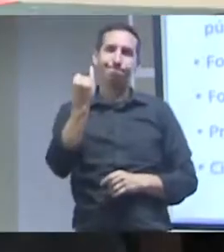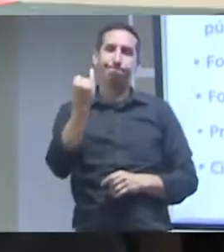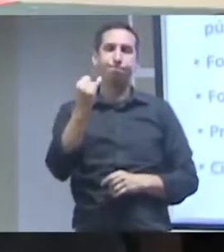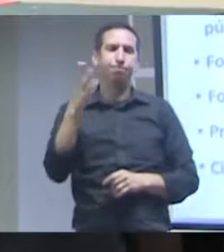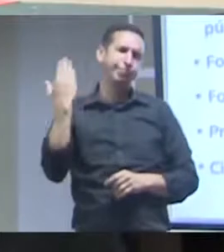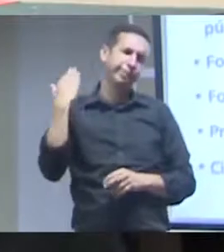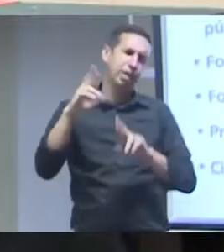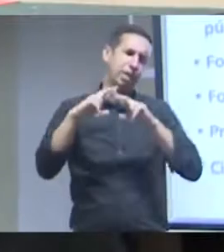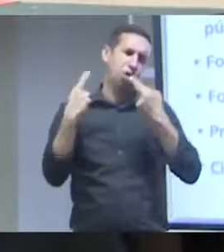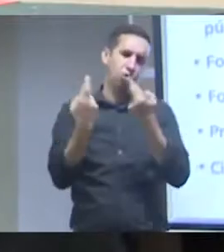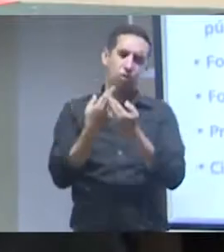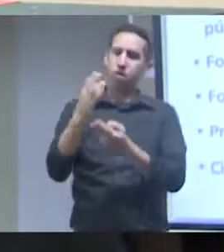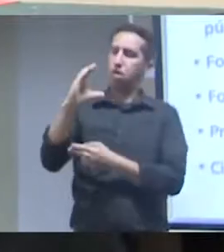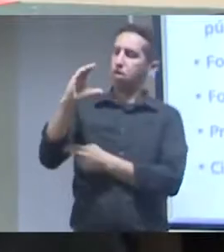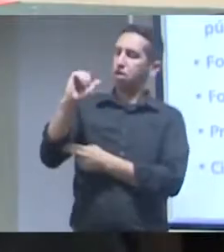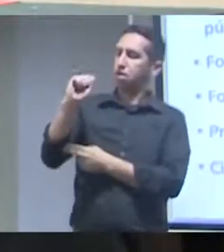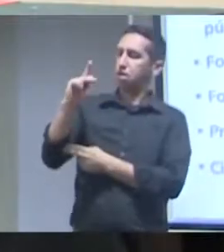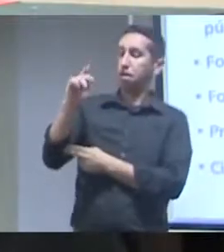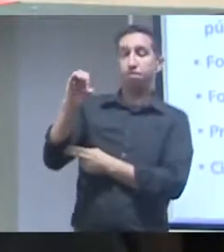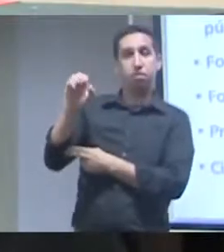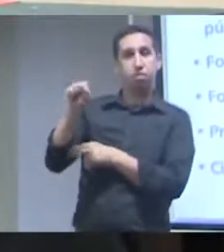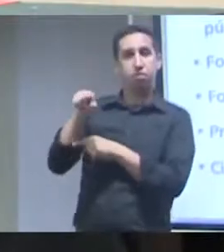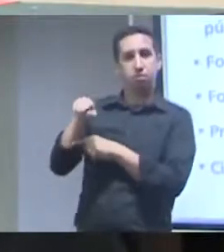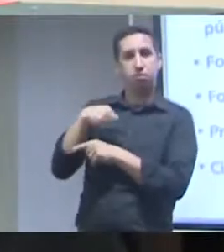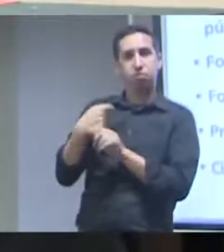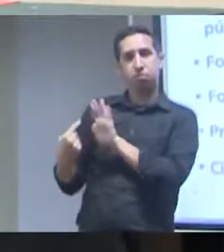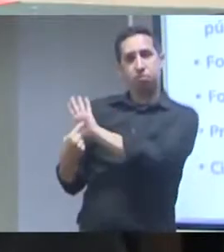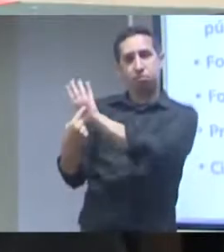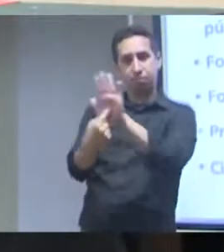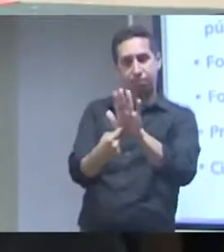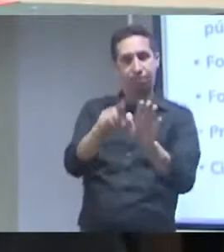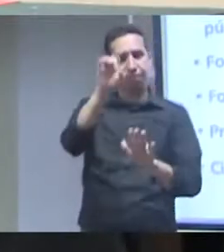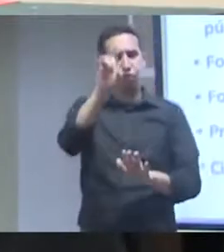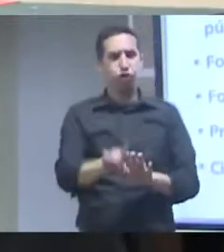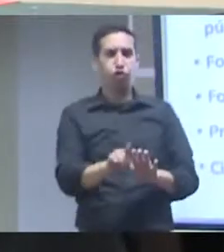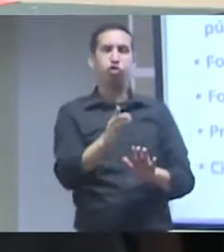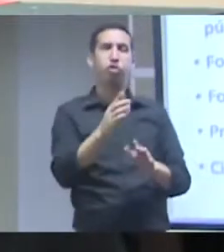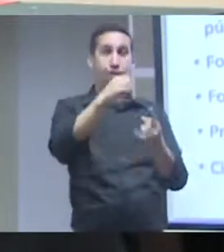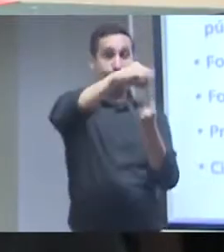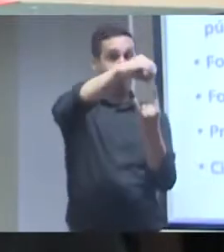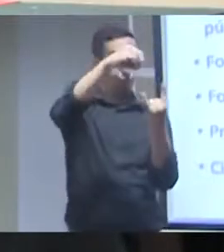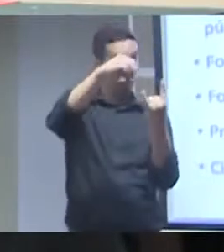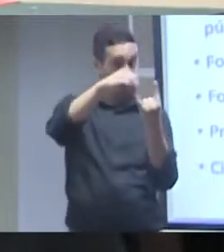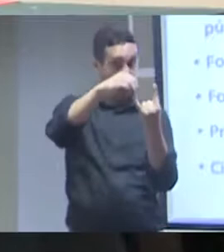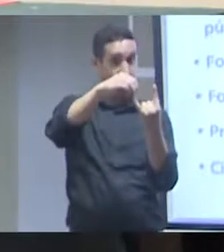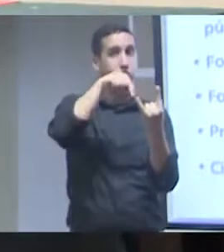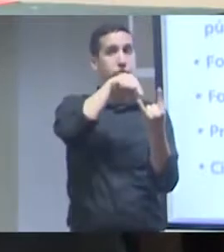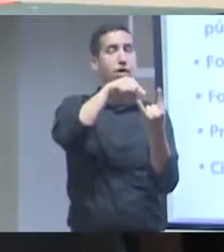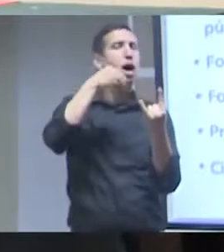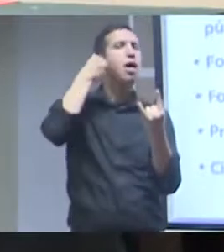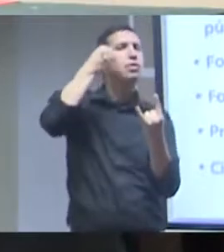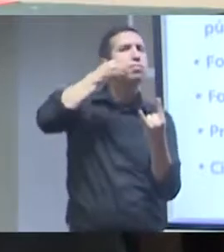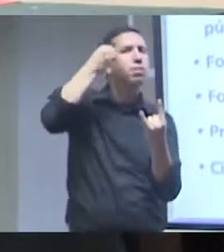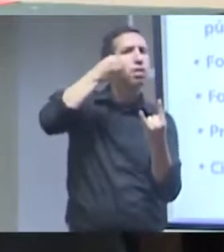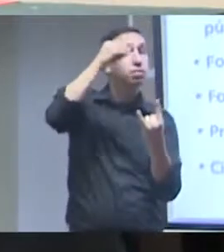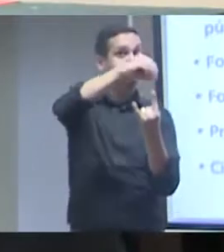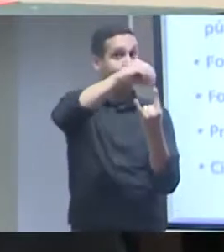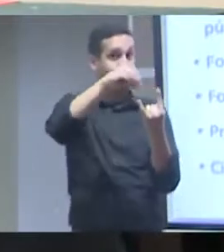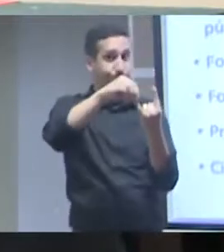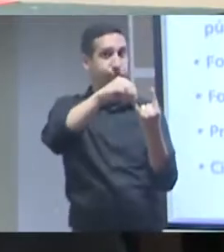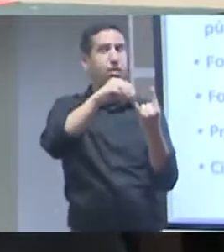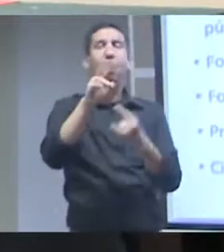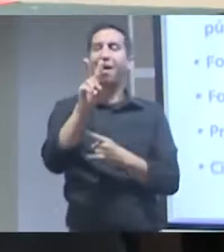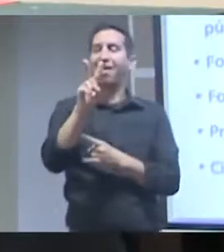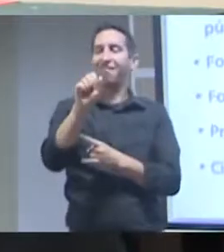apresentado aqui pela diretora da Fiocruz, a experiência da Fiocruz, mas a Vanessa fez uma apresentação sobre o processo